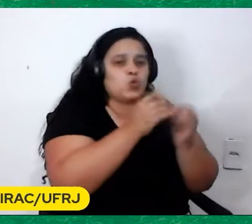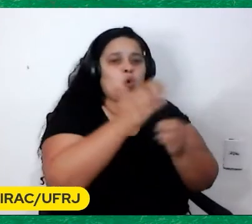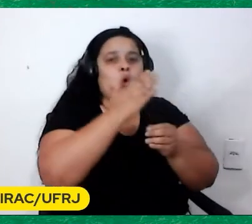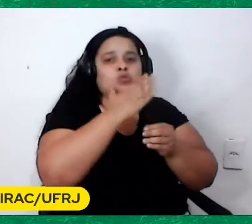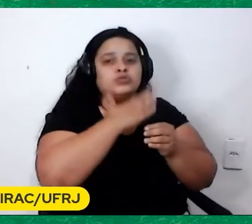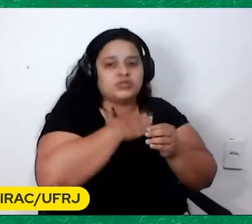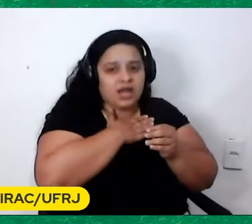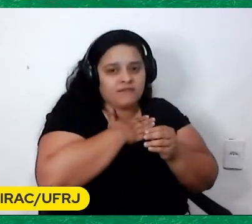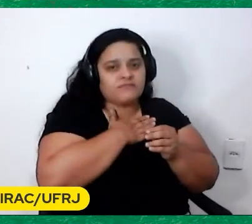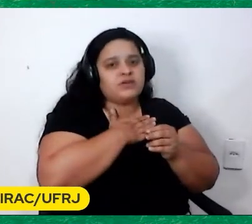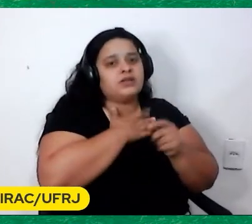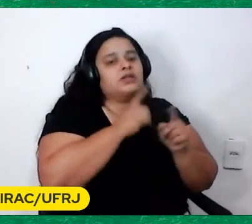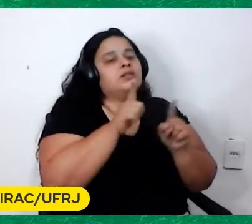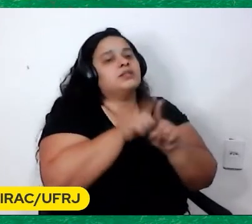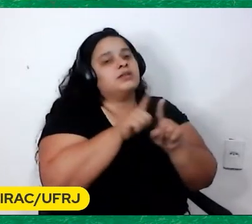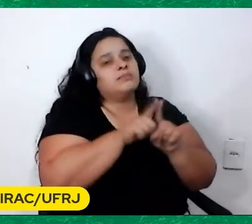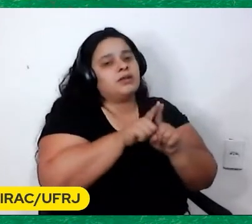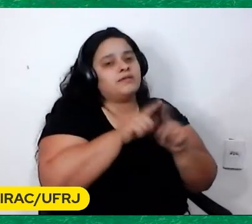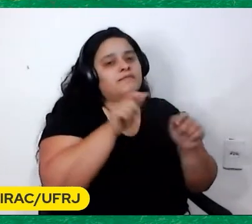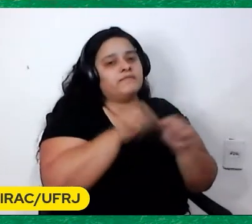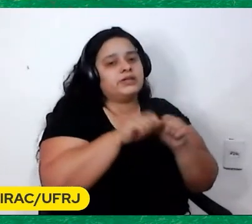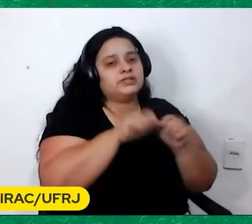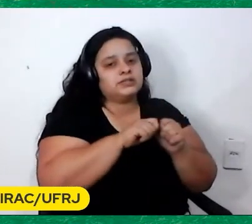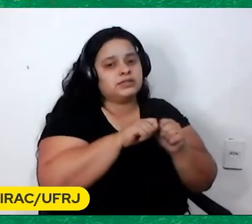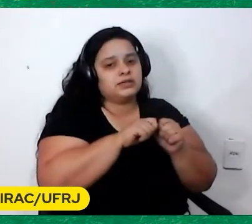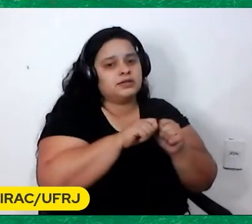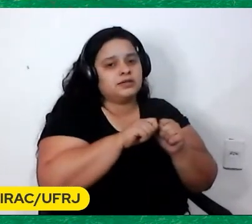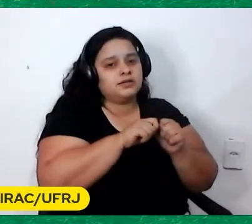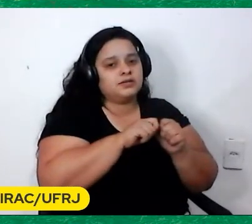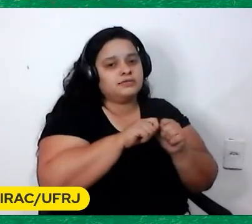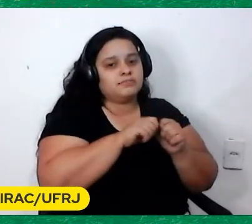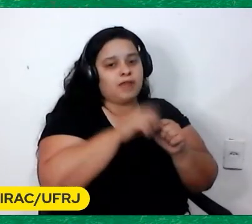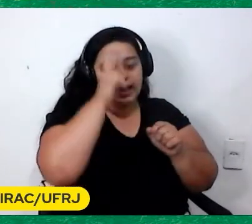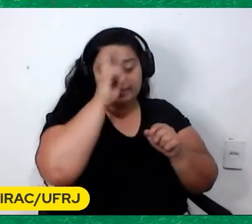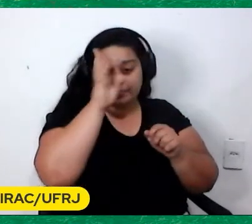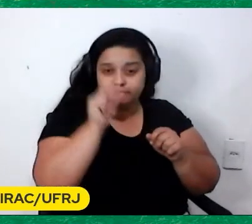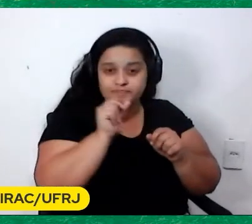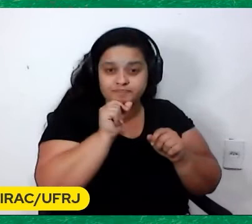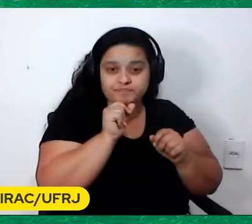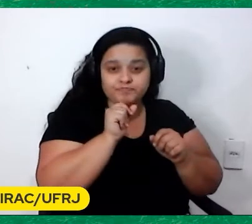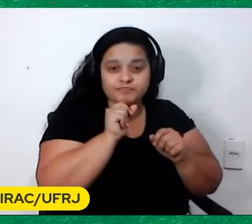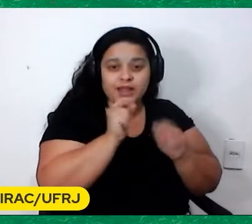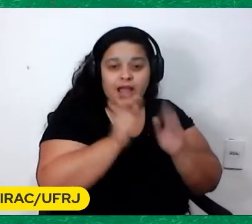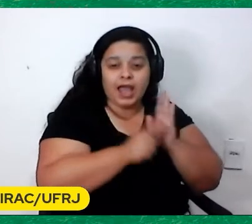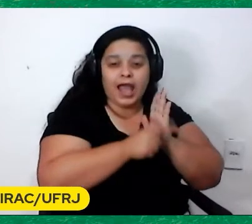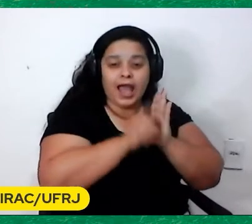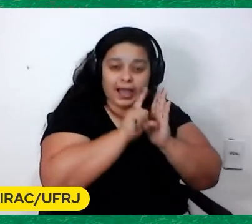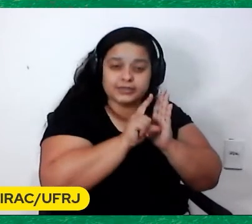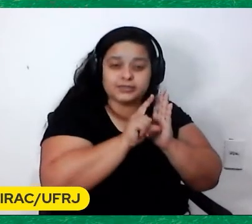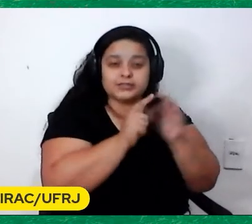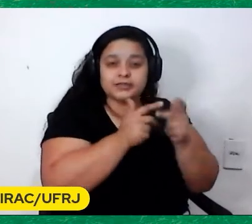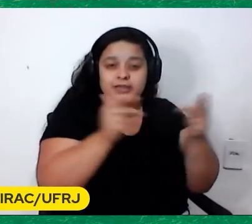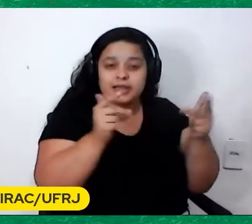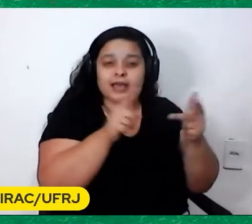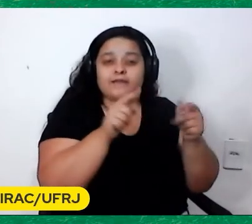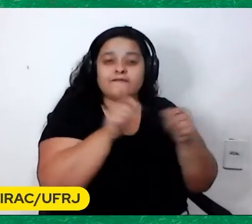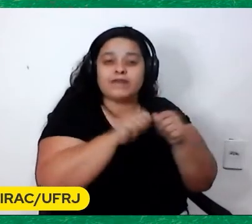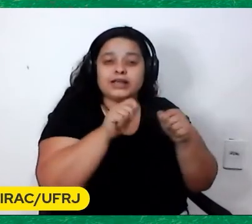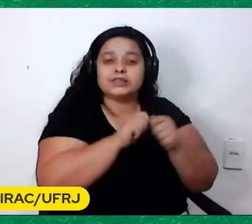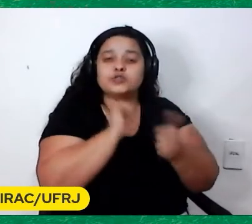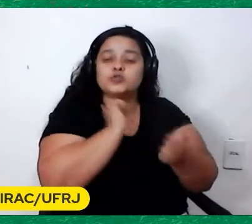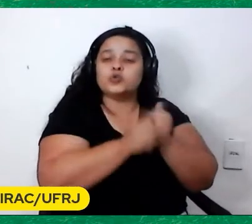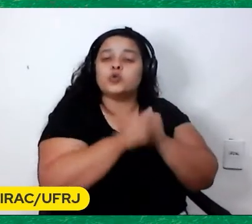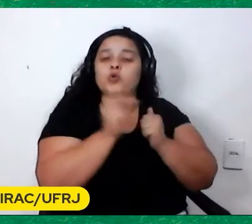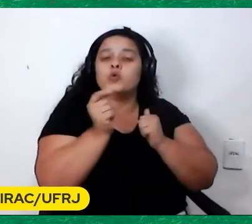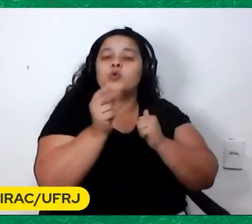E fazia Fazia Eu me lembro também Quando Antes disso Aquele famoso jogo De